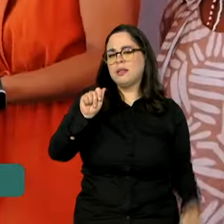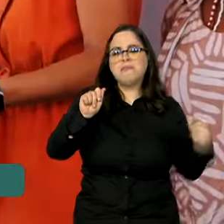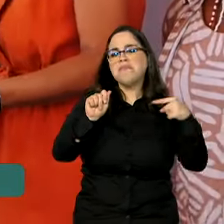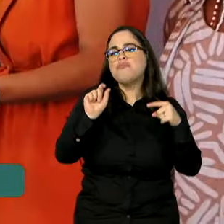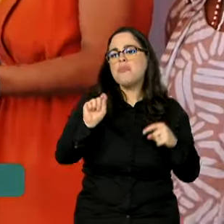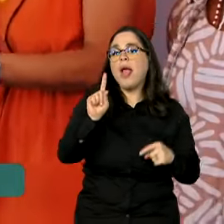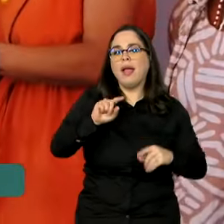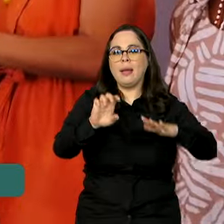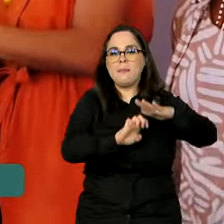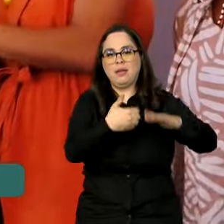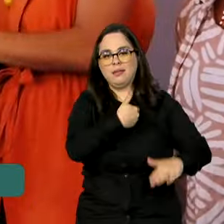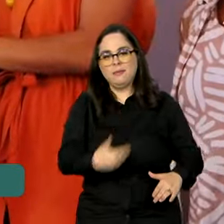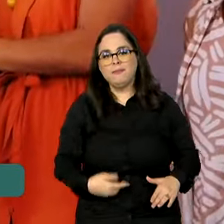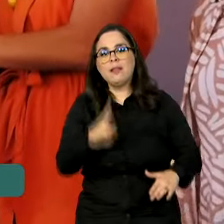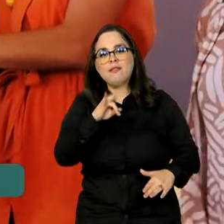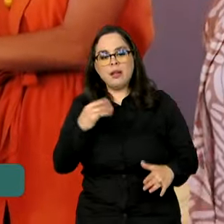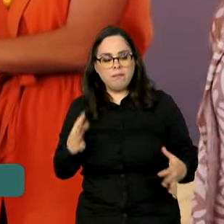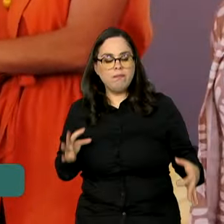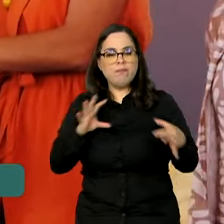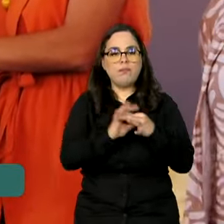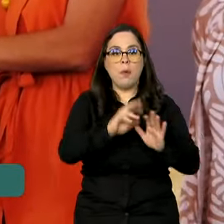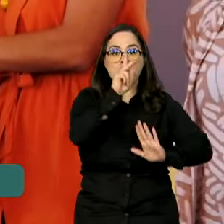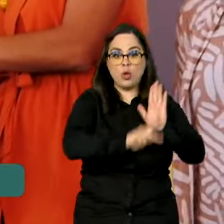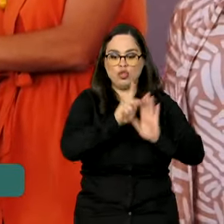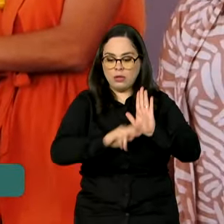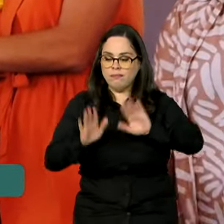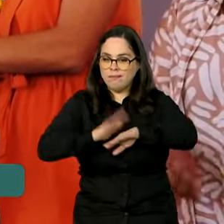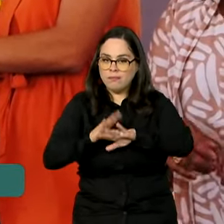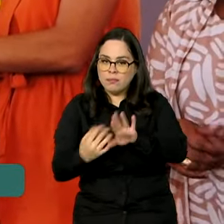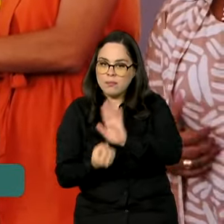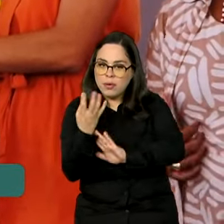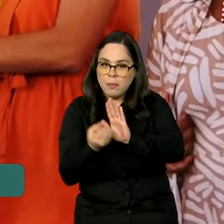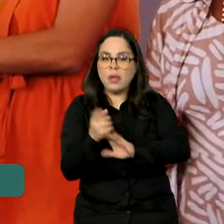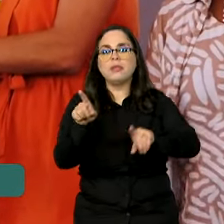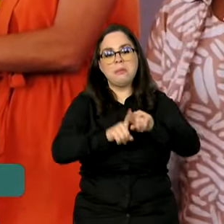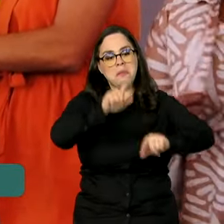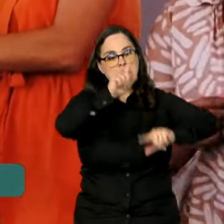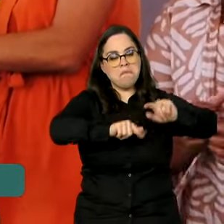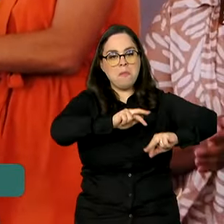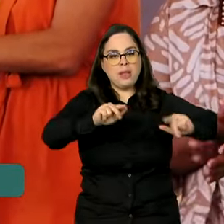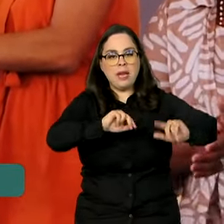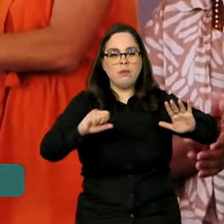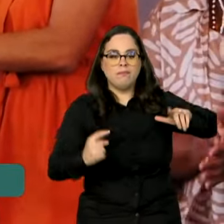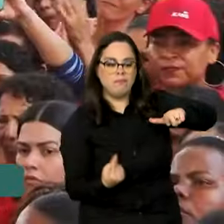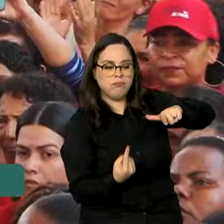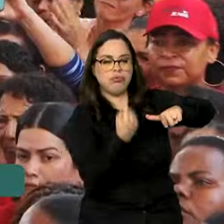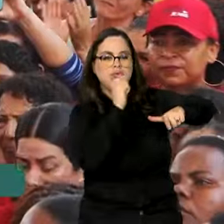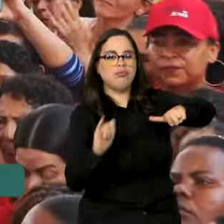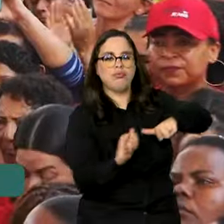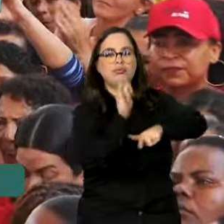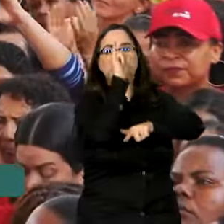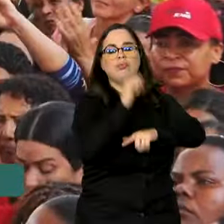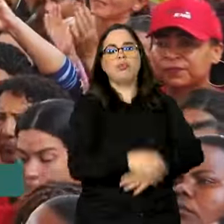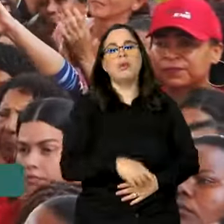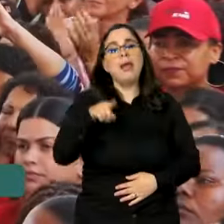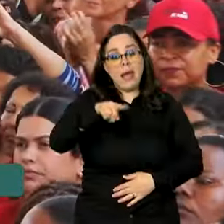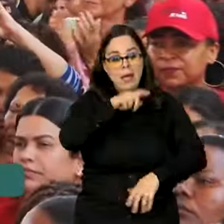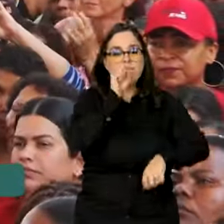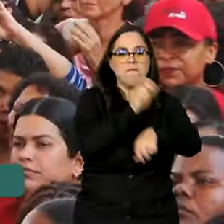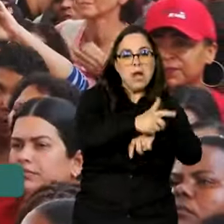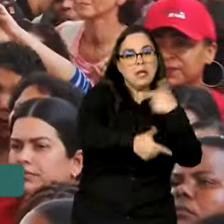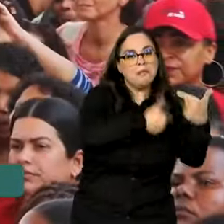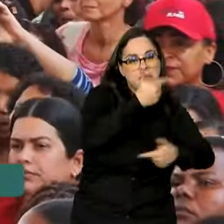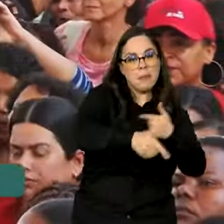pública destinada ao desenvolvimento de projetos e de equipamentos aeroespaciais. É emprego e